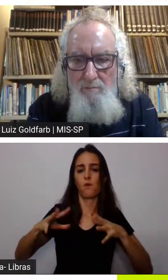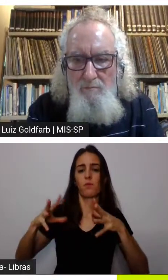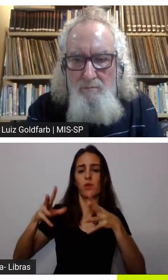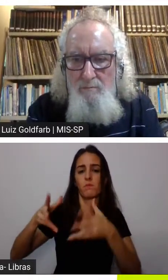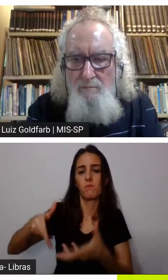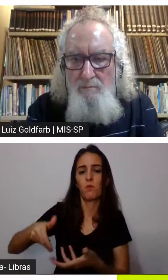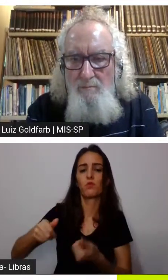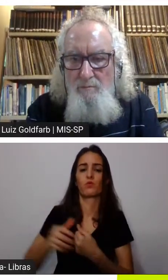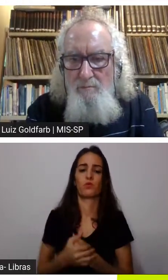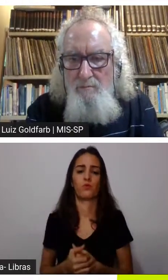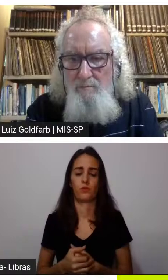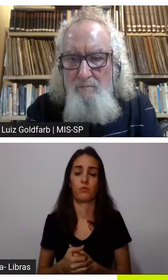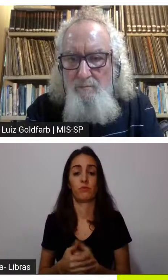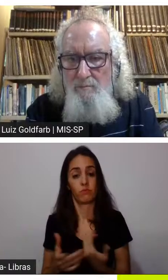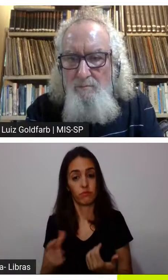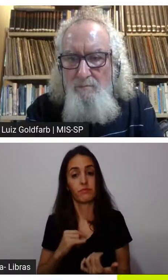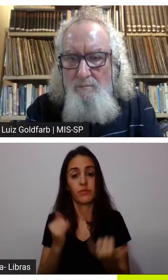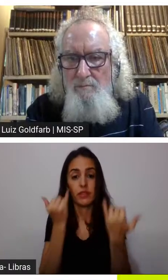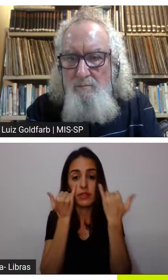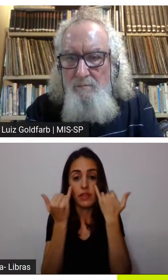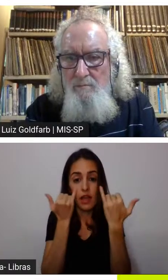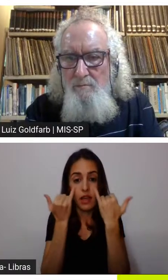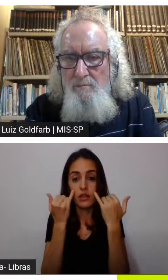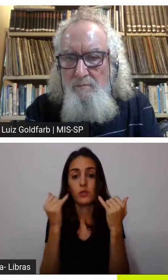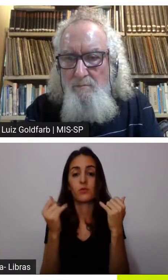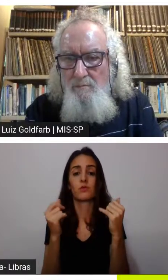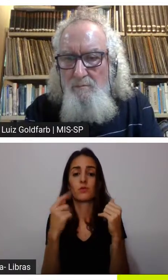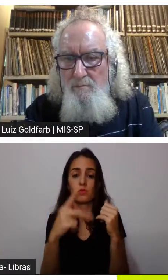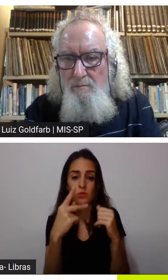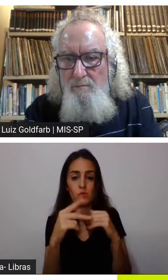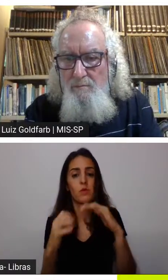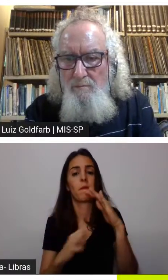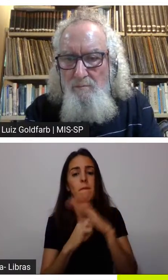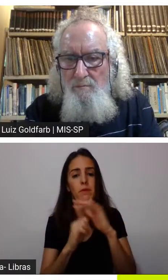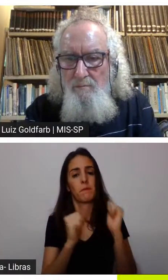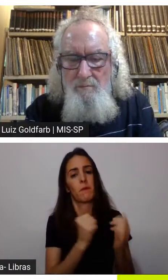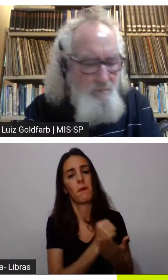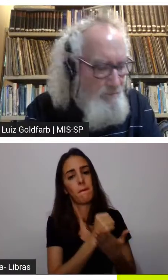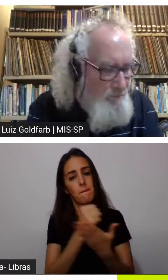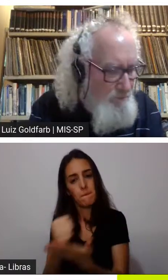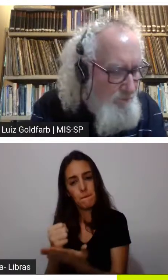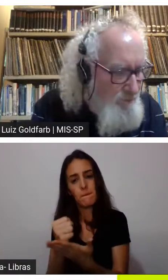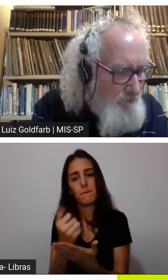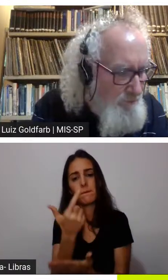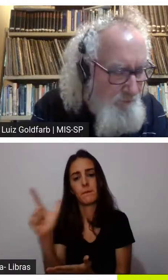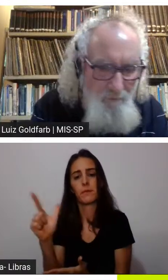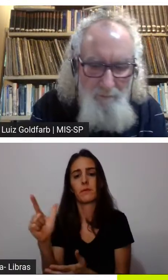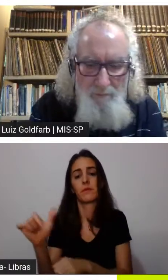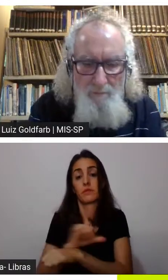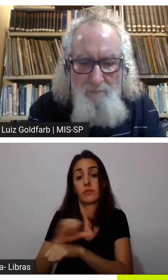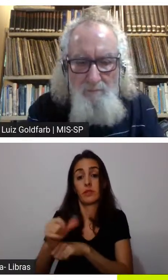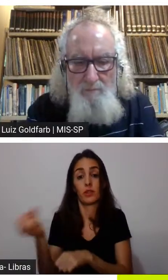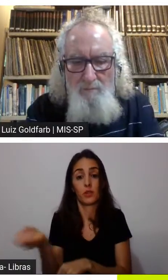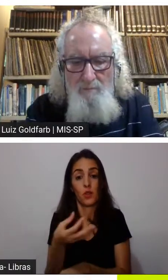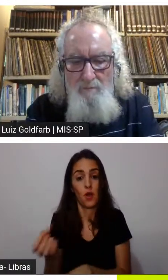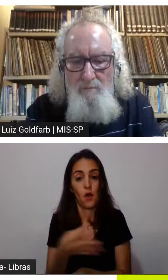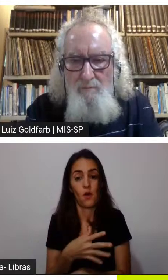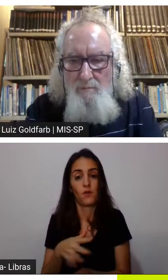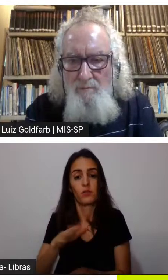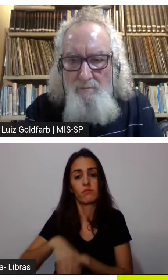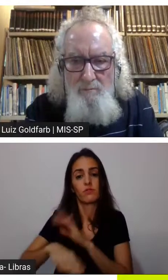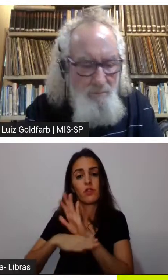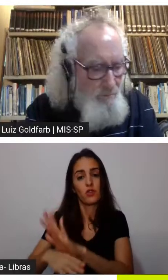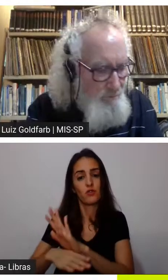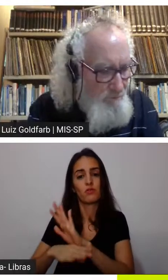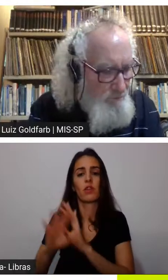problema social também então os dados podem ajudar muito a estabelecer a estabelecer novos planos para o meio ambiente ok